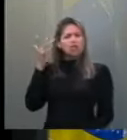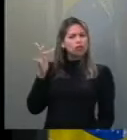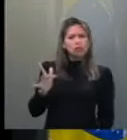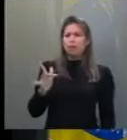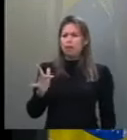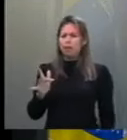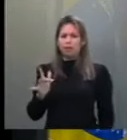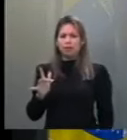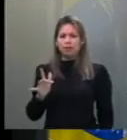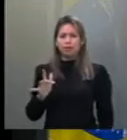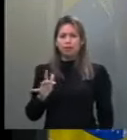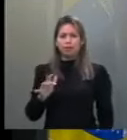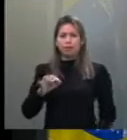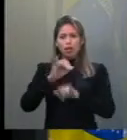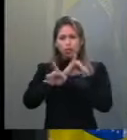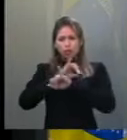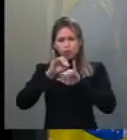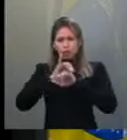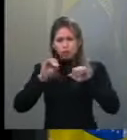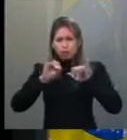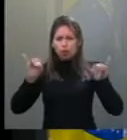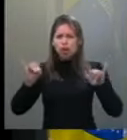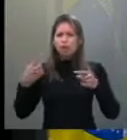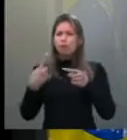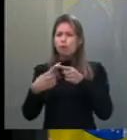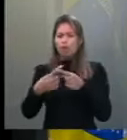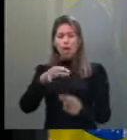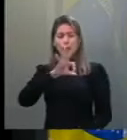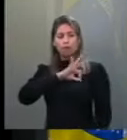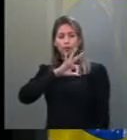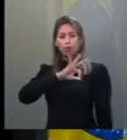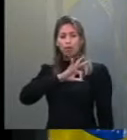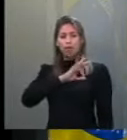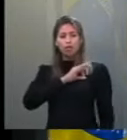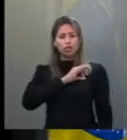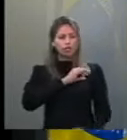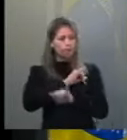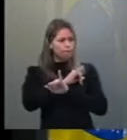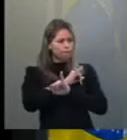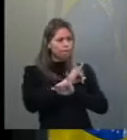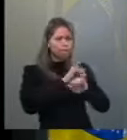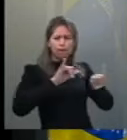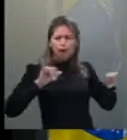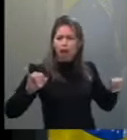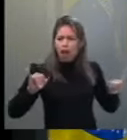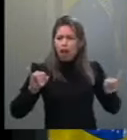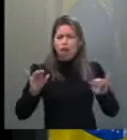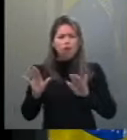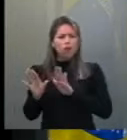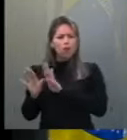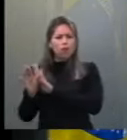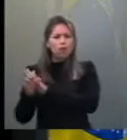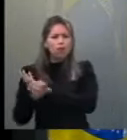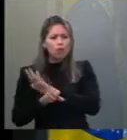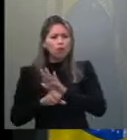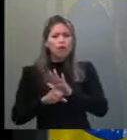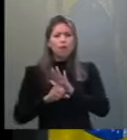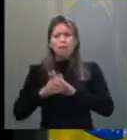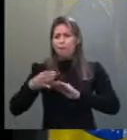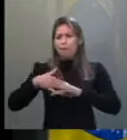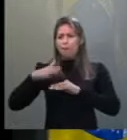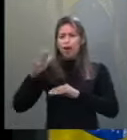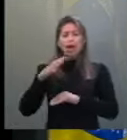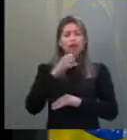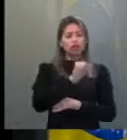A Polícia Federal fala num desvio de mais de 800